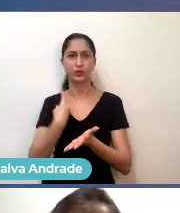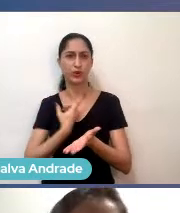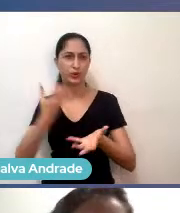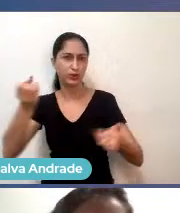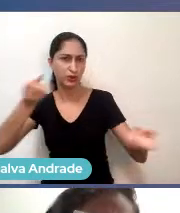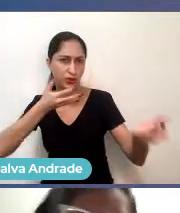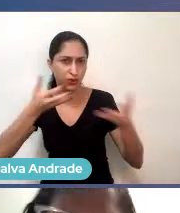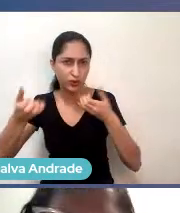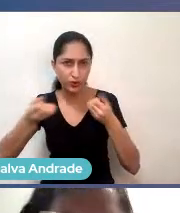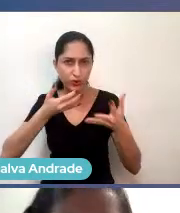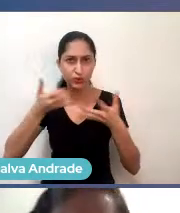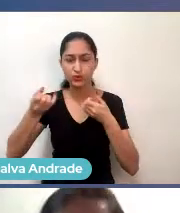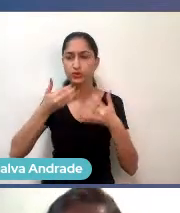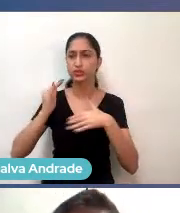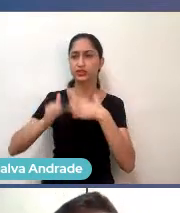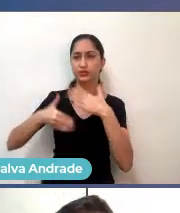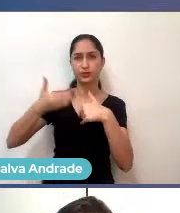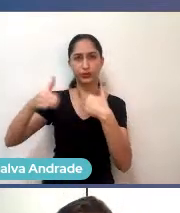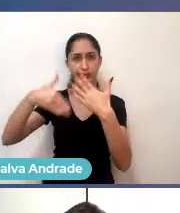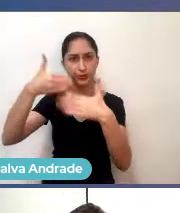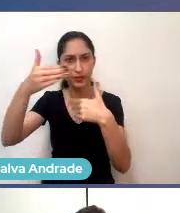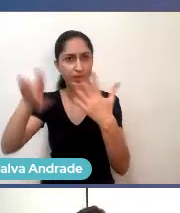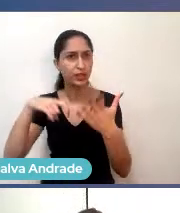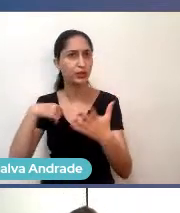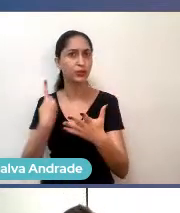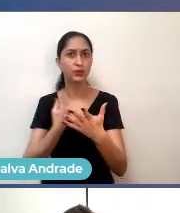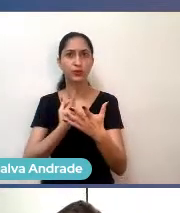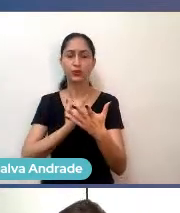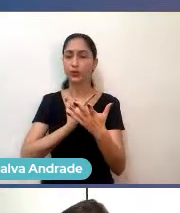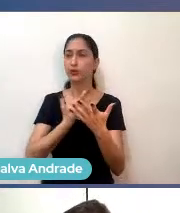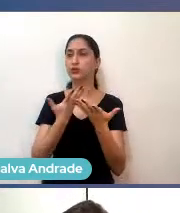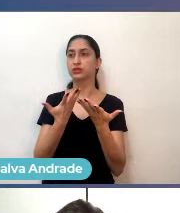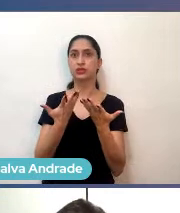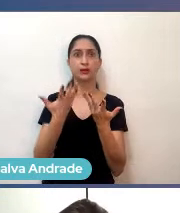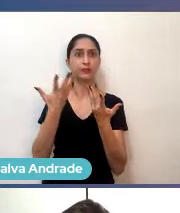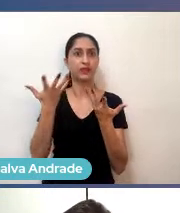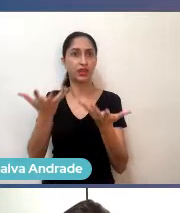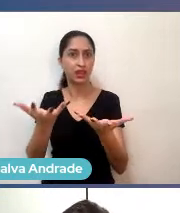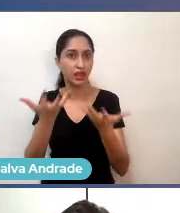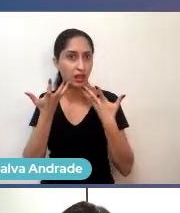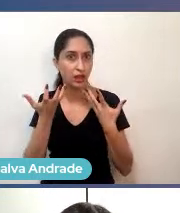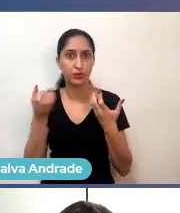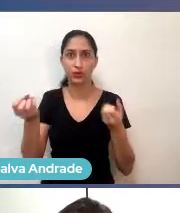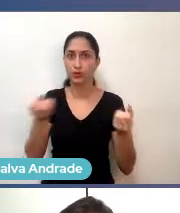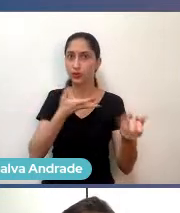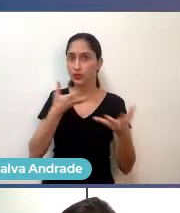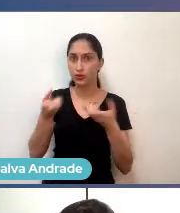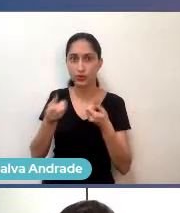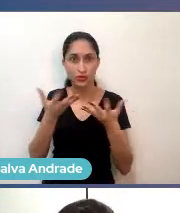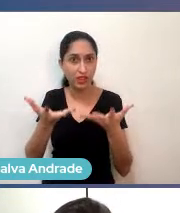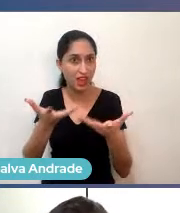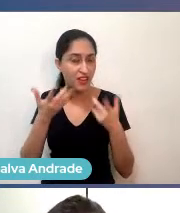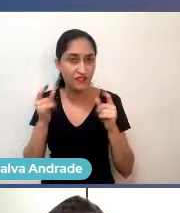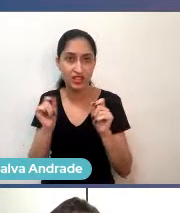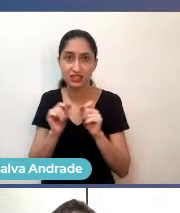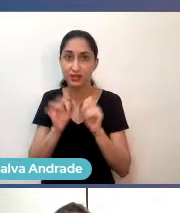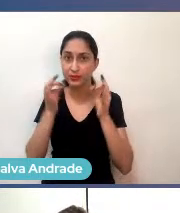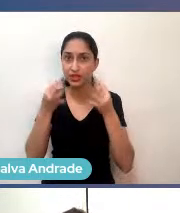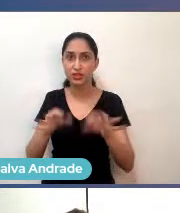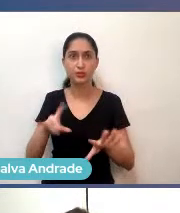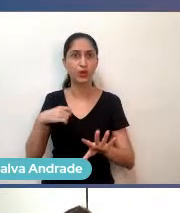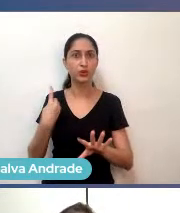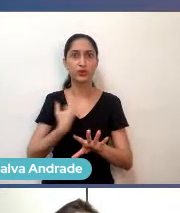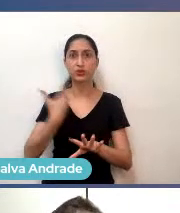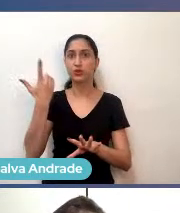de desenvolvimento, como é que a gente ia fazer isso de jeito disruptivo, inovador, que fosse eficiente e tal, e a gente fez isso desse jeito,